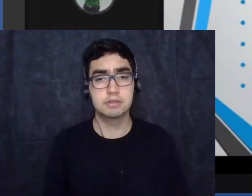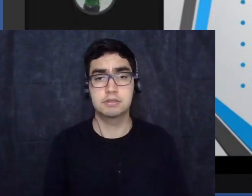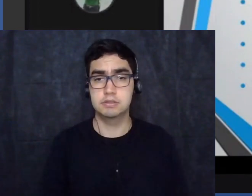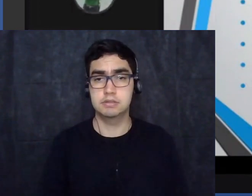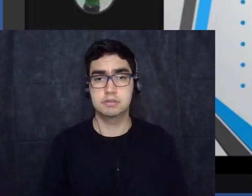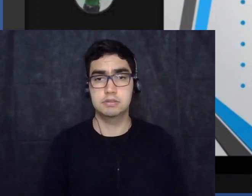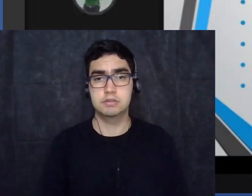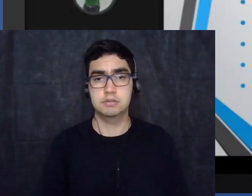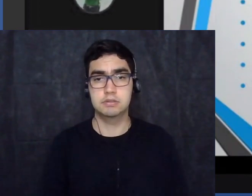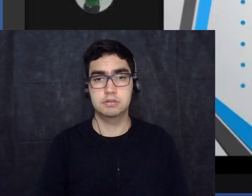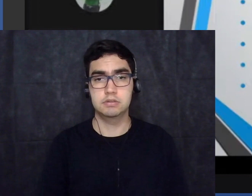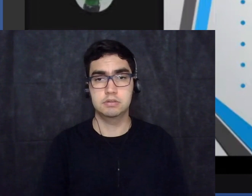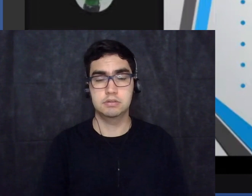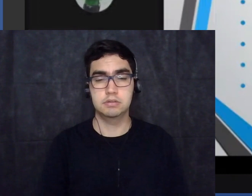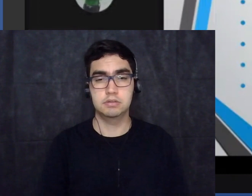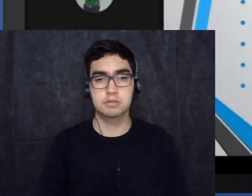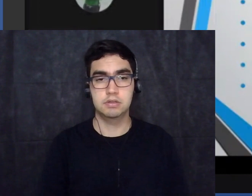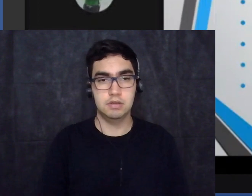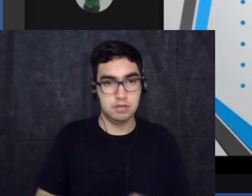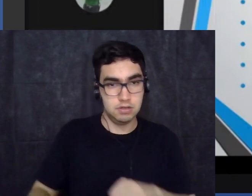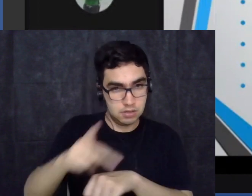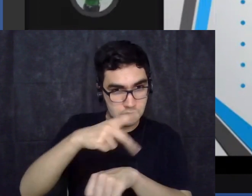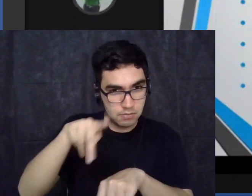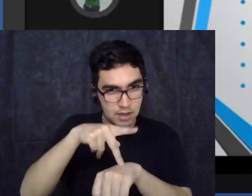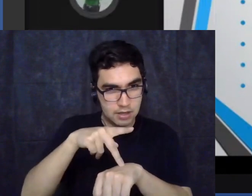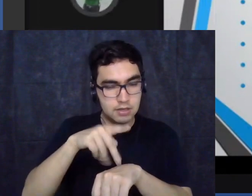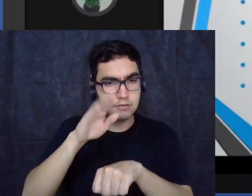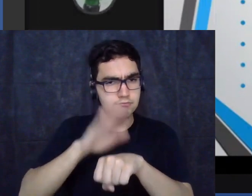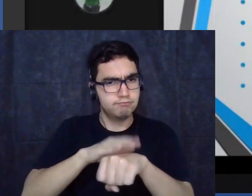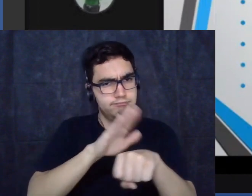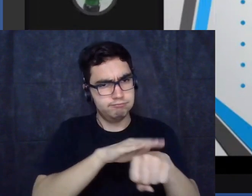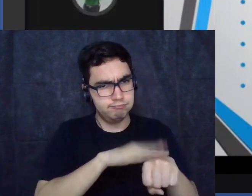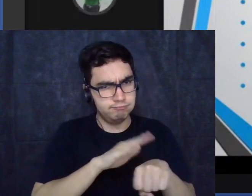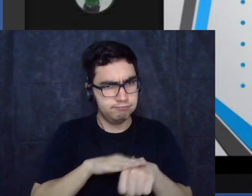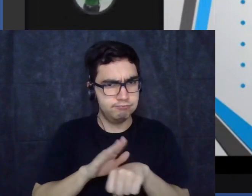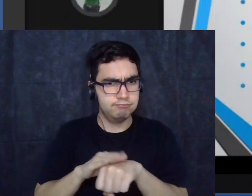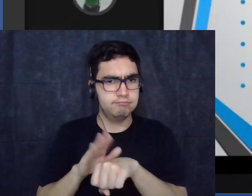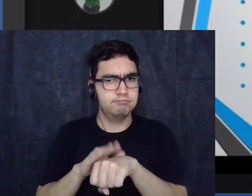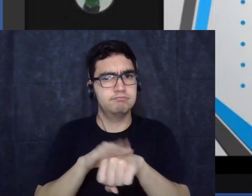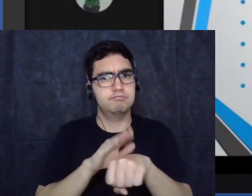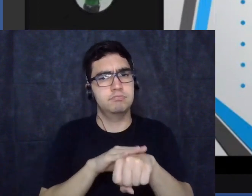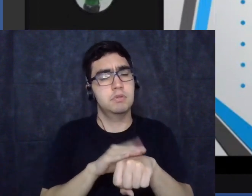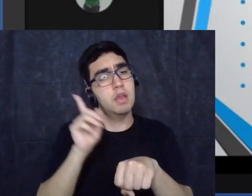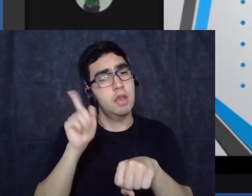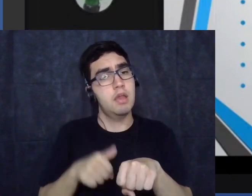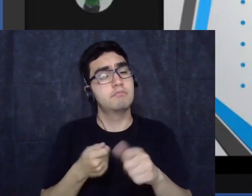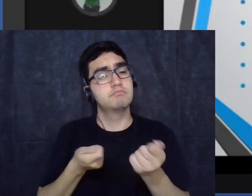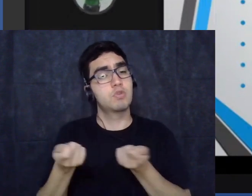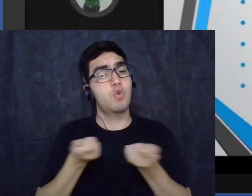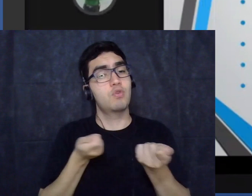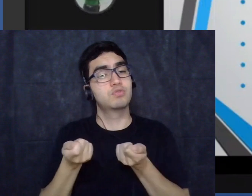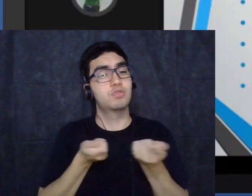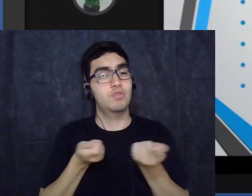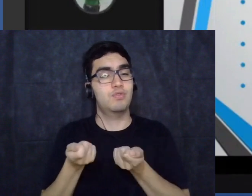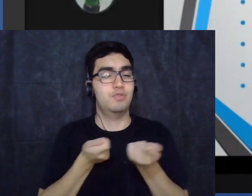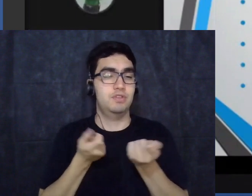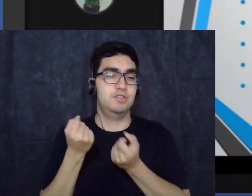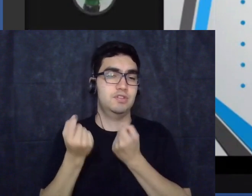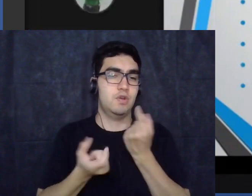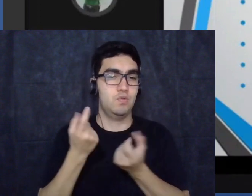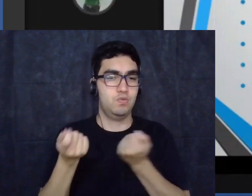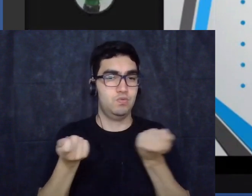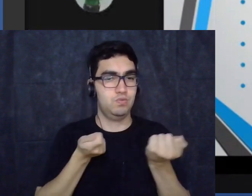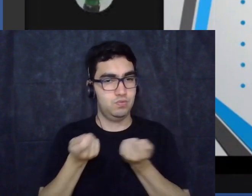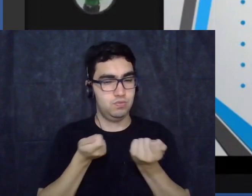riqueza produzida no país estava na mão de alguns e uma parte dessa